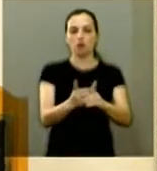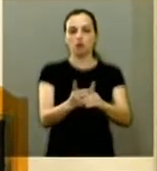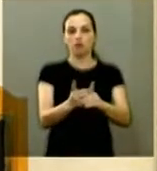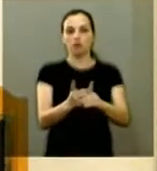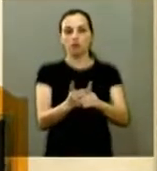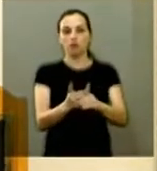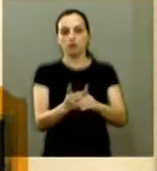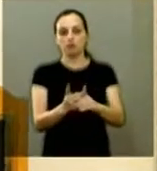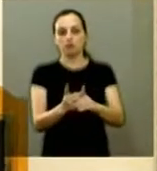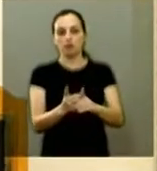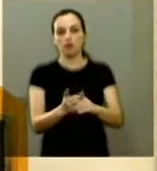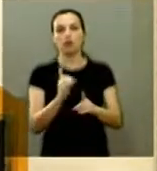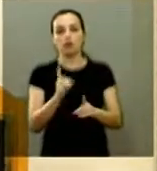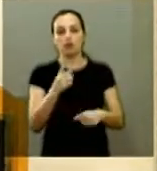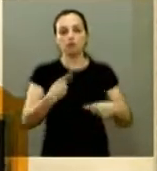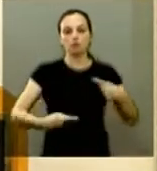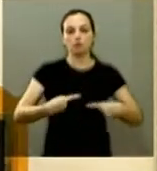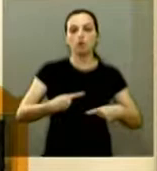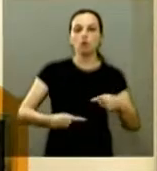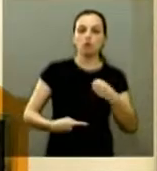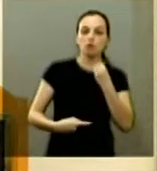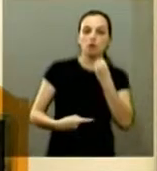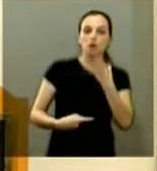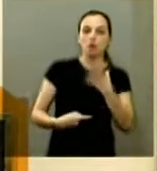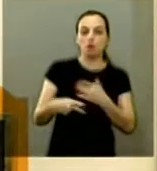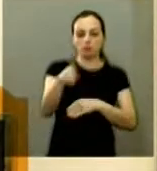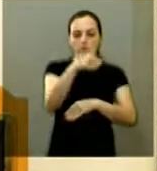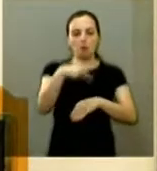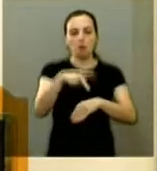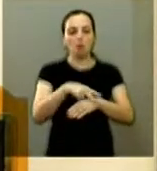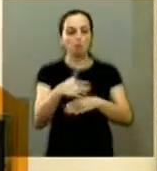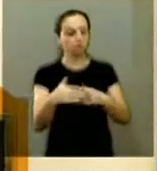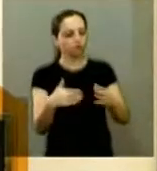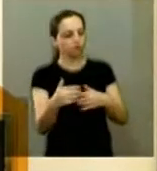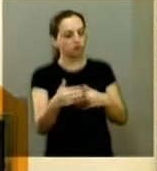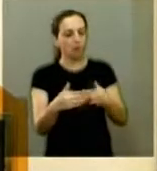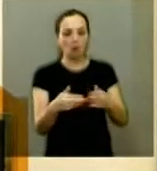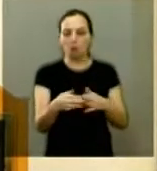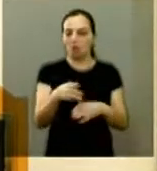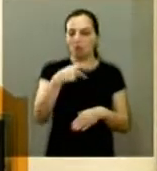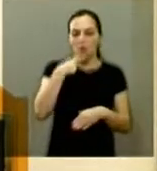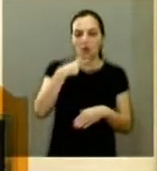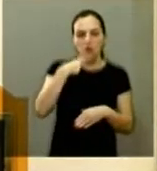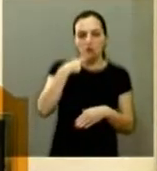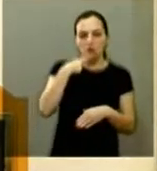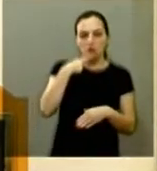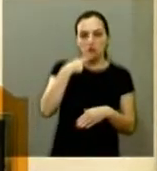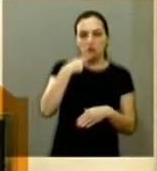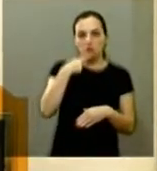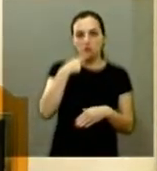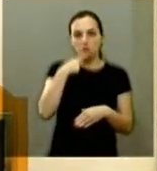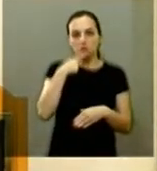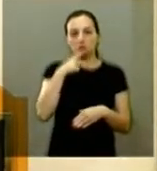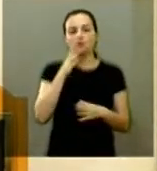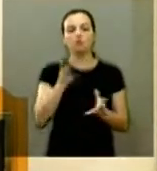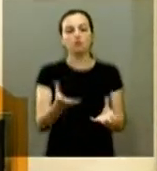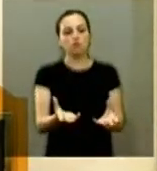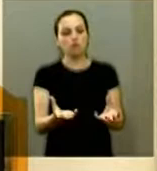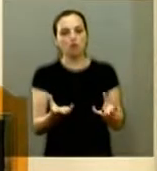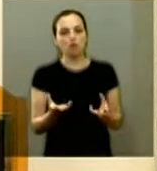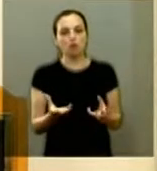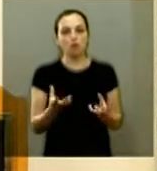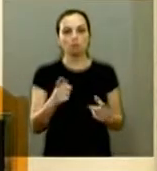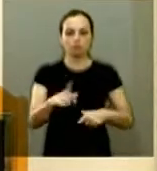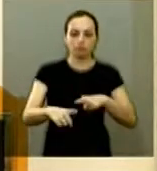políticos de bem desse país seja eles do PT do PSDB do PV do PRB se quiserem